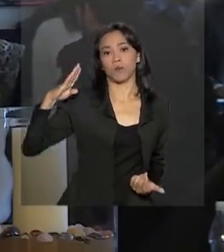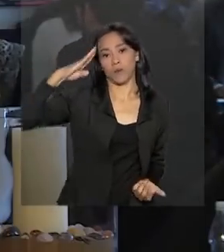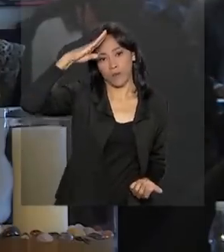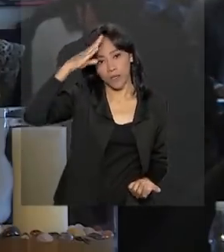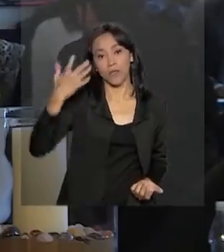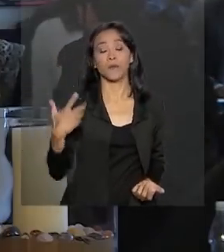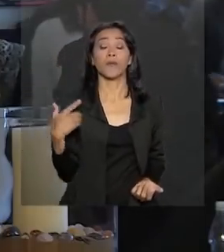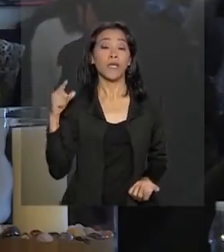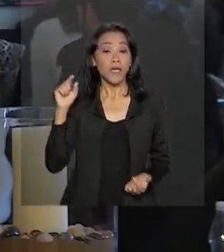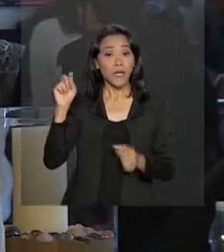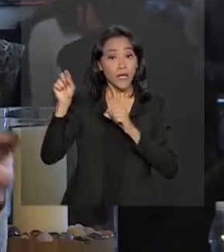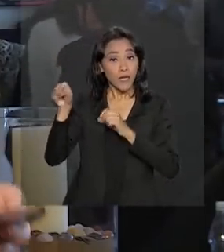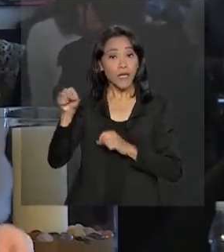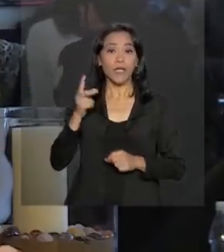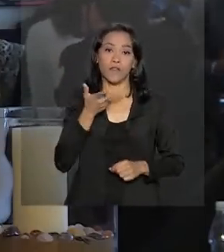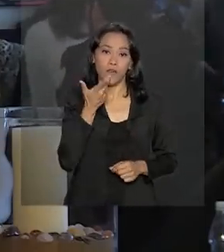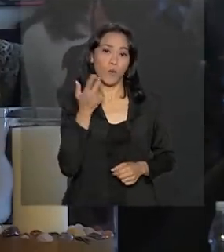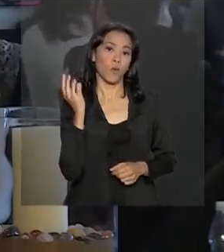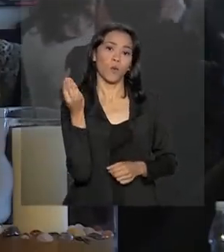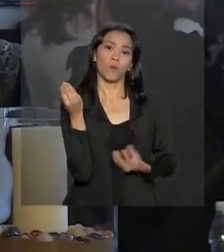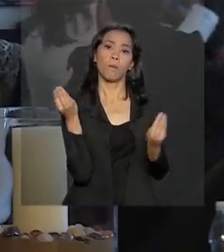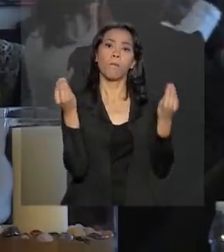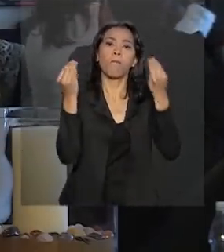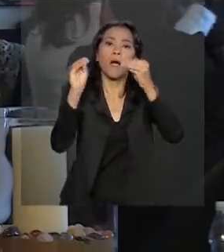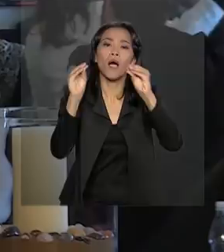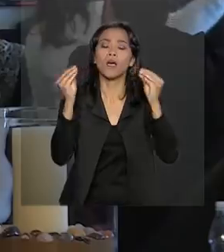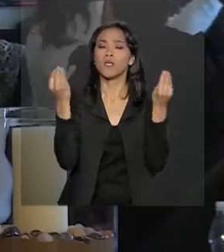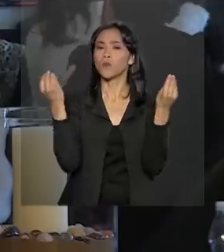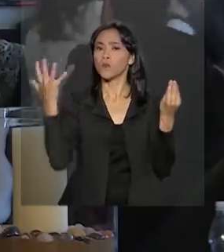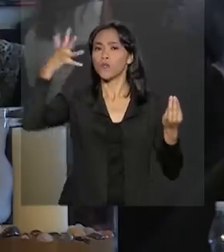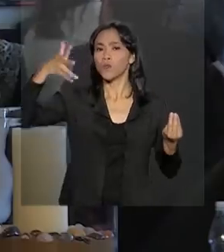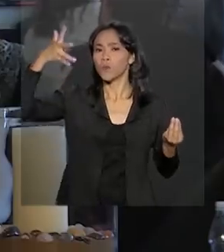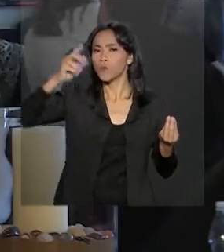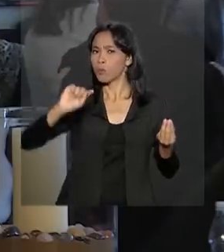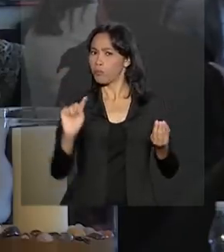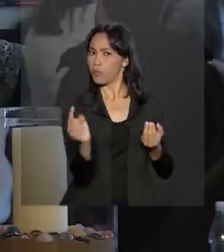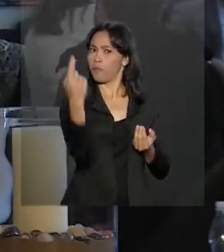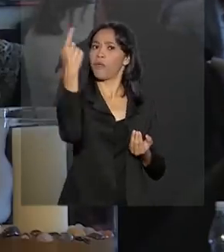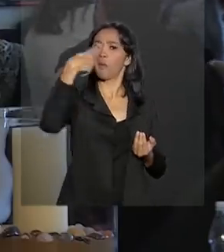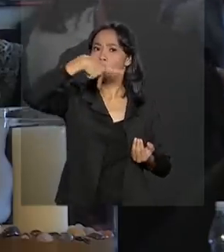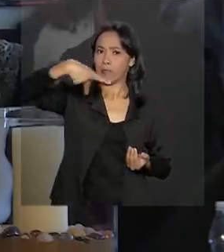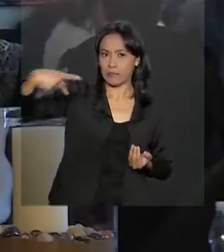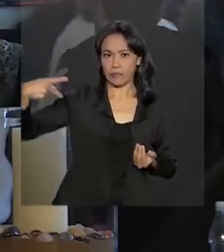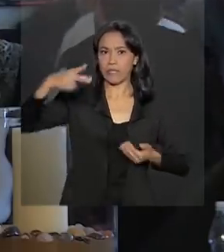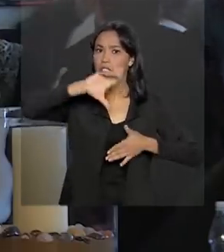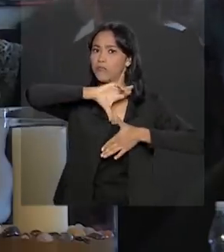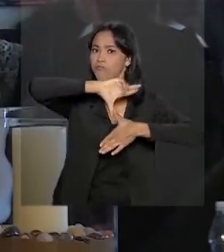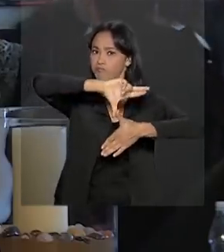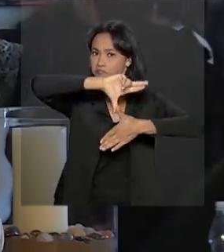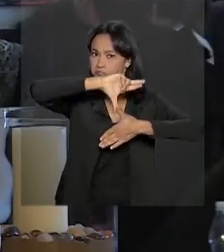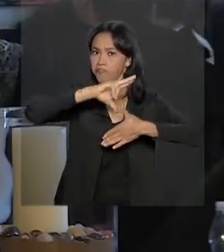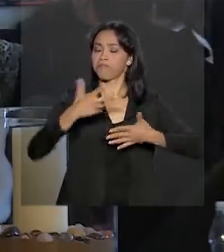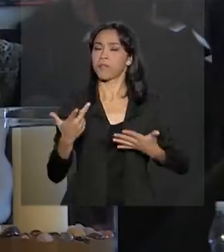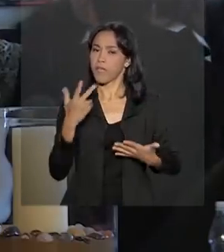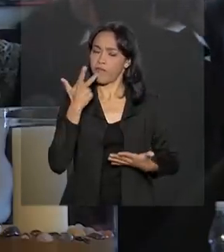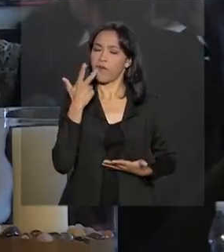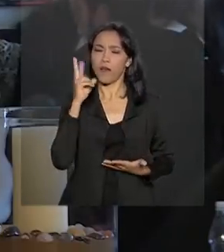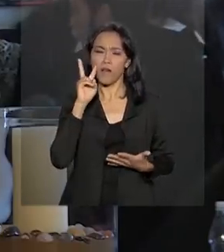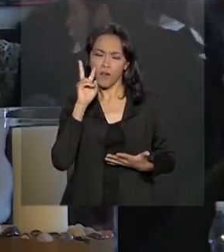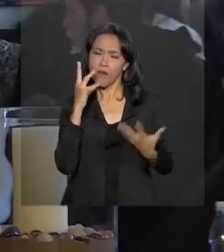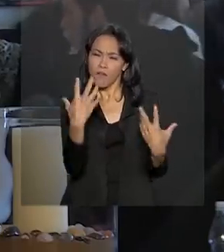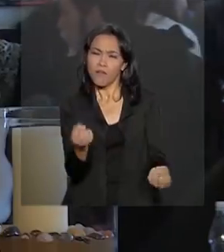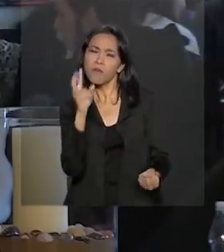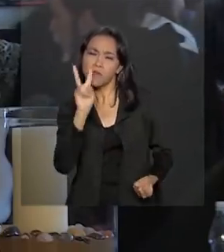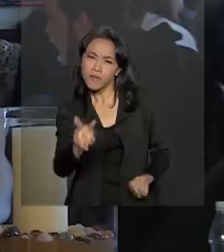ele fez esse discurso de abertura, né? O primeiro presidente latino-americano a falar na abertura da plenária. Vamos ver como